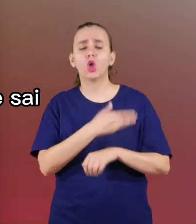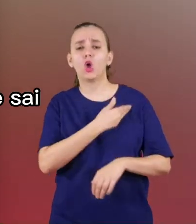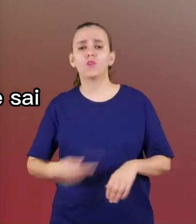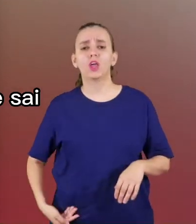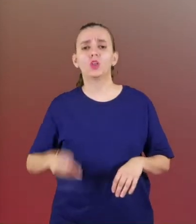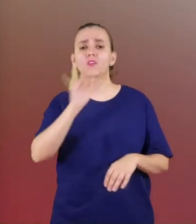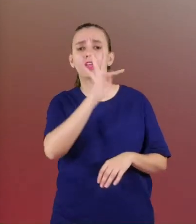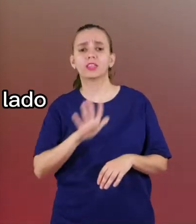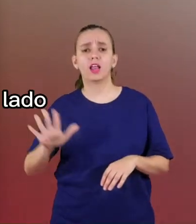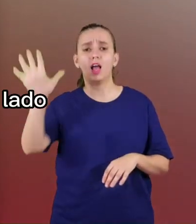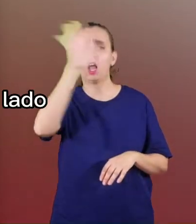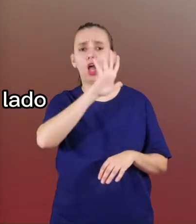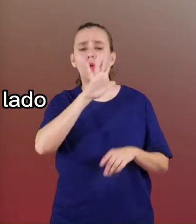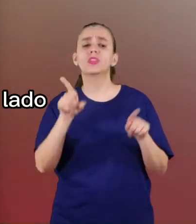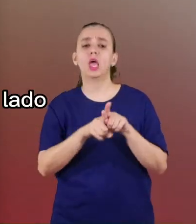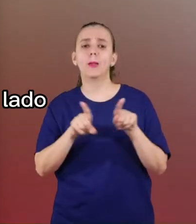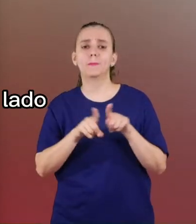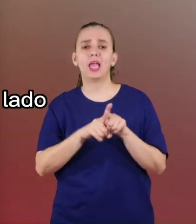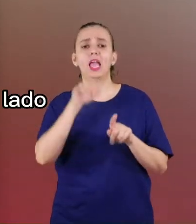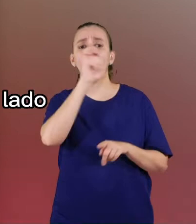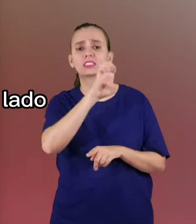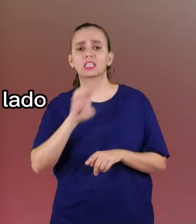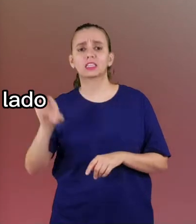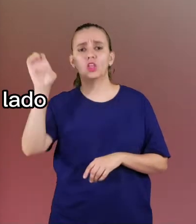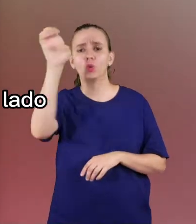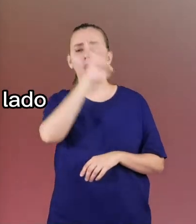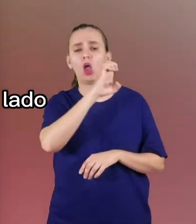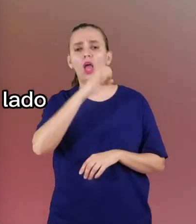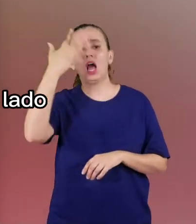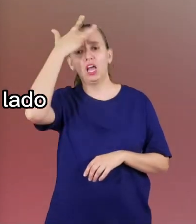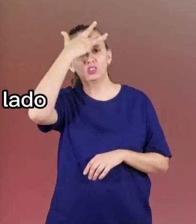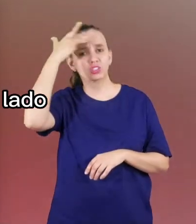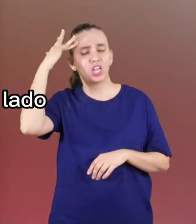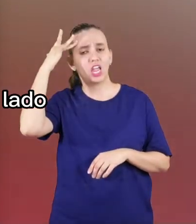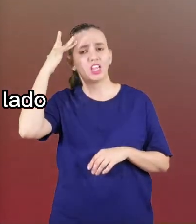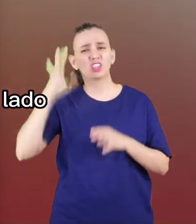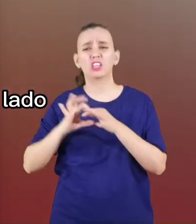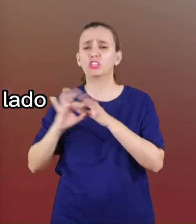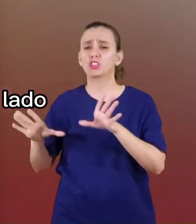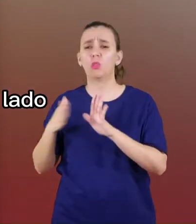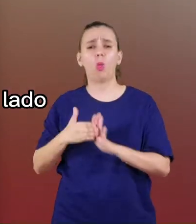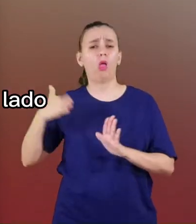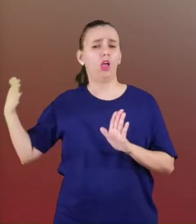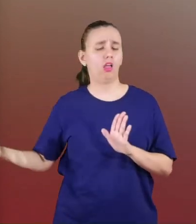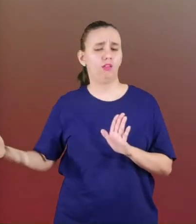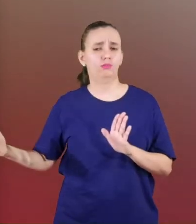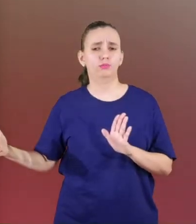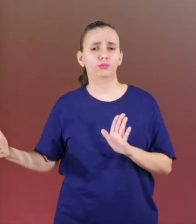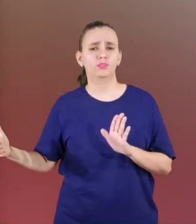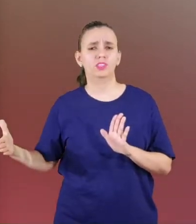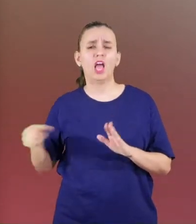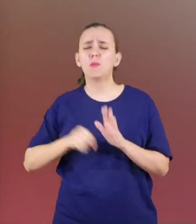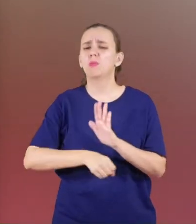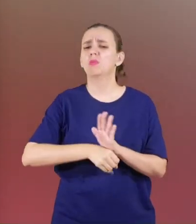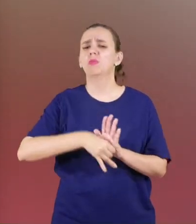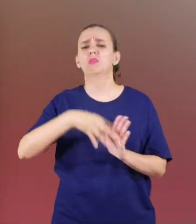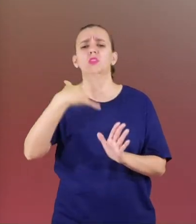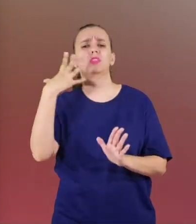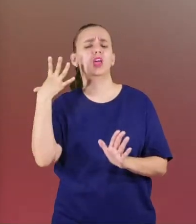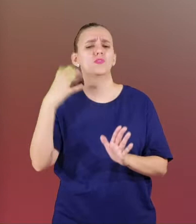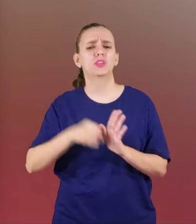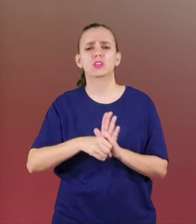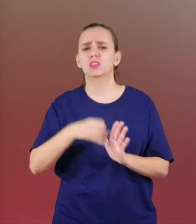federal, estadual e a gente ainda é deixado de lado. Muitas das vezes